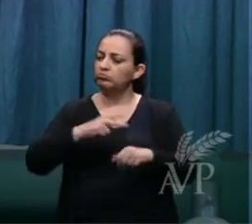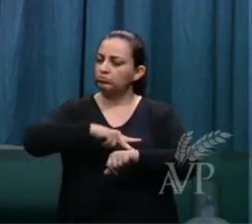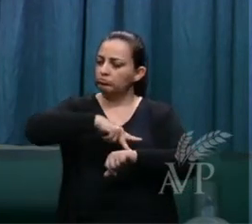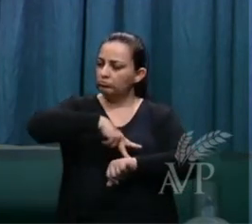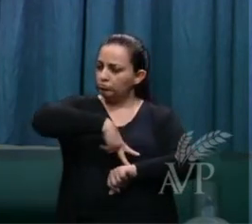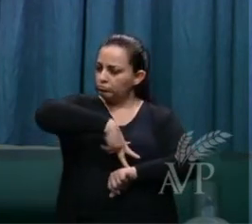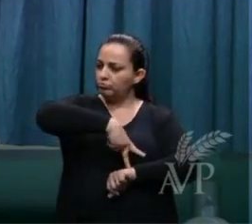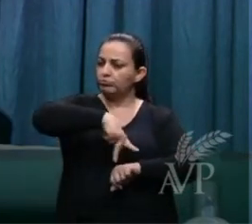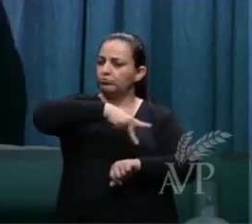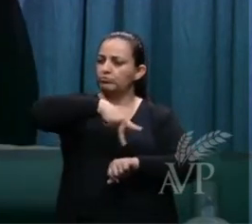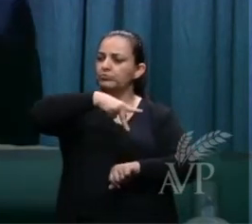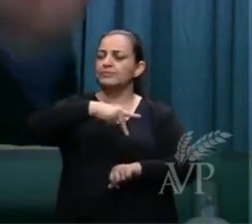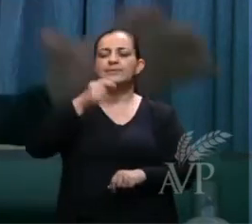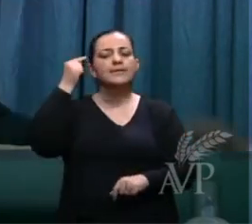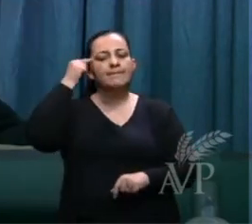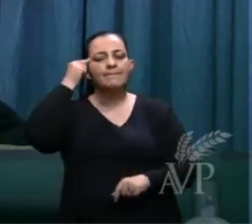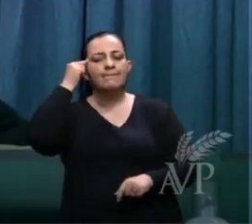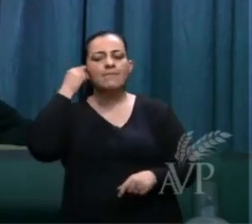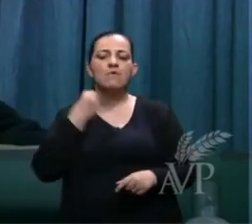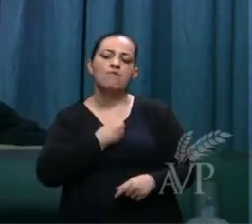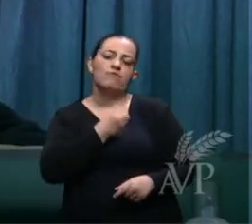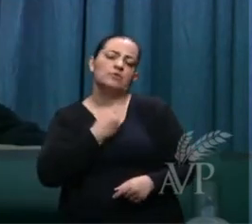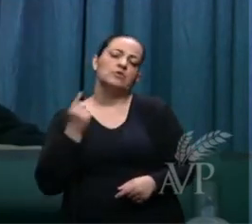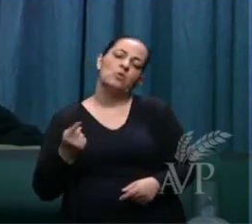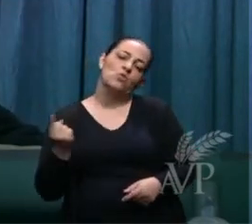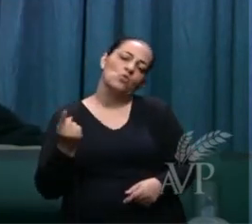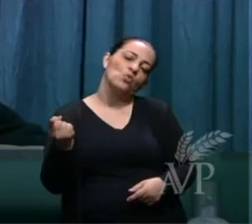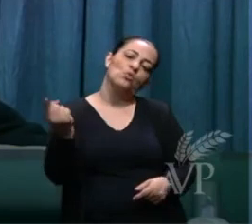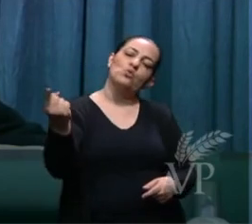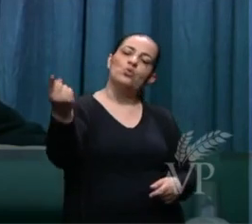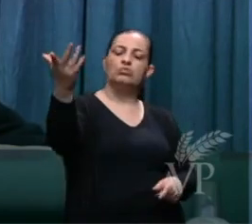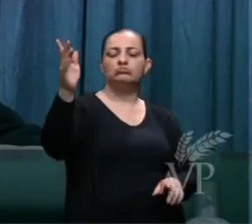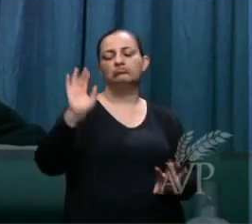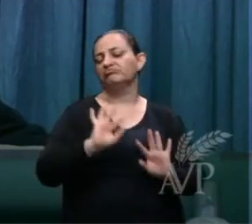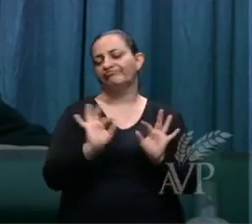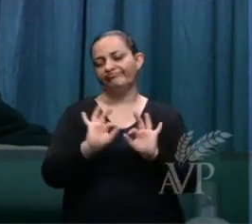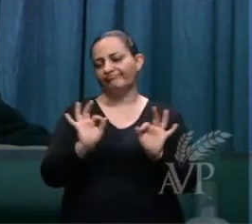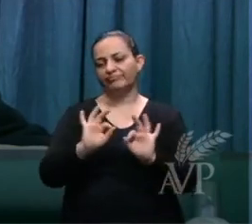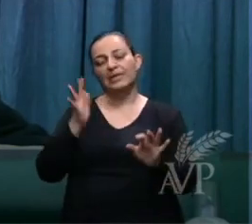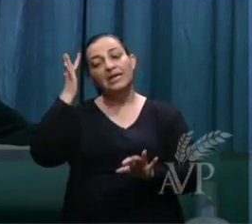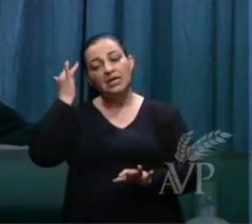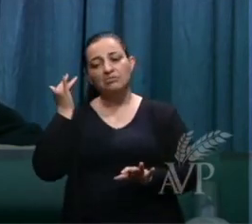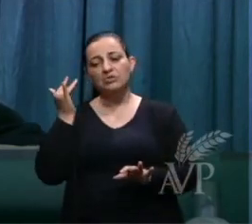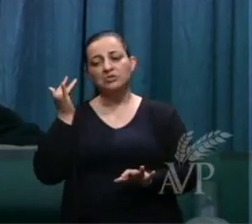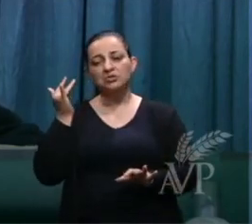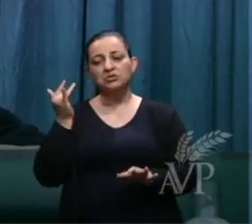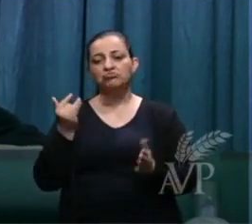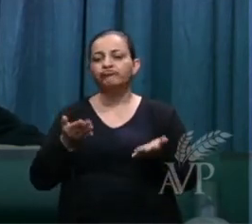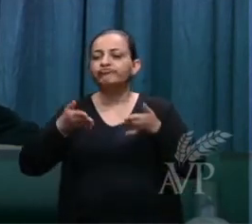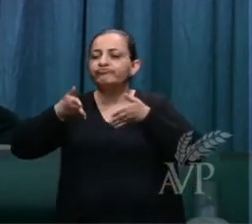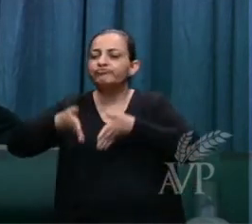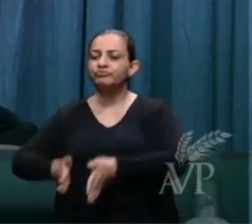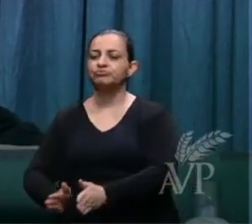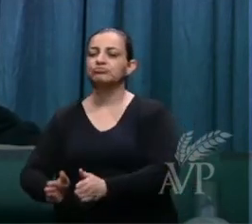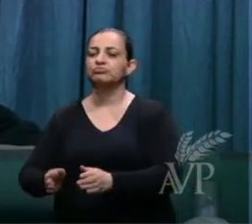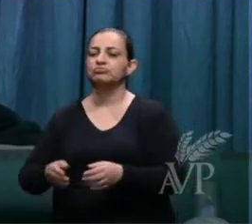que pensam que vai viver a vida toda mas amanhã serão enterrados